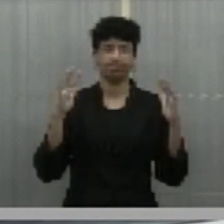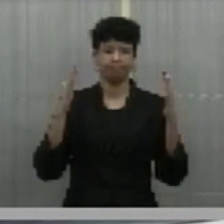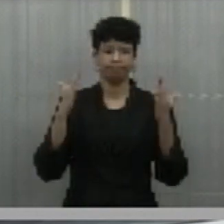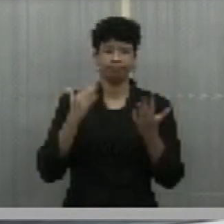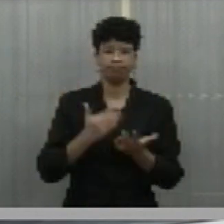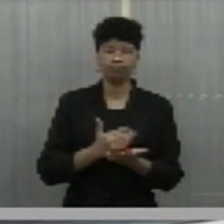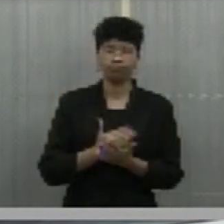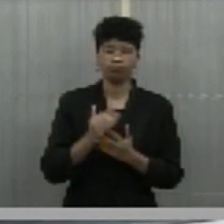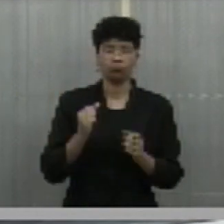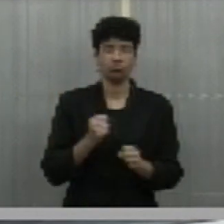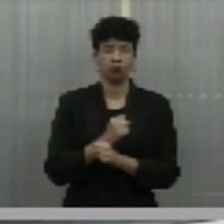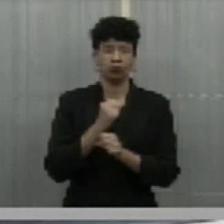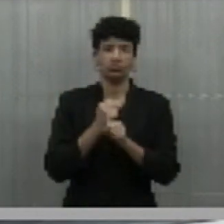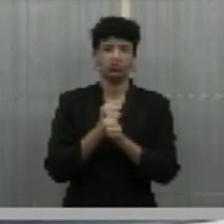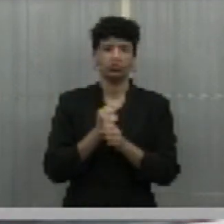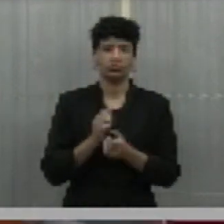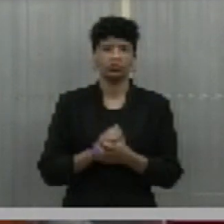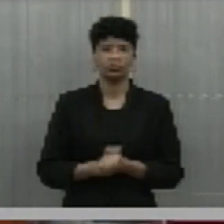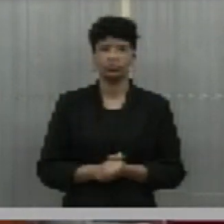início dessas obras.